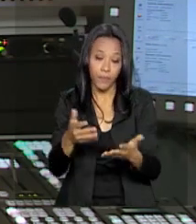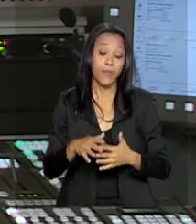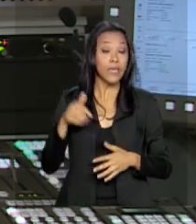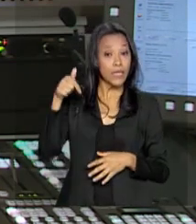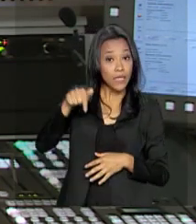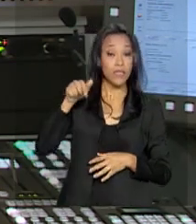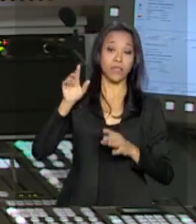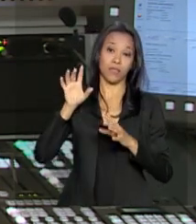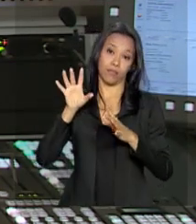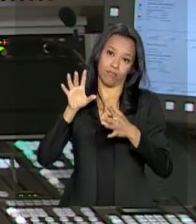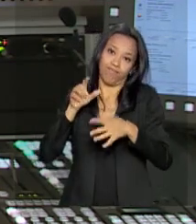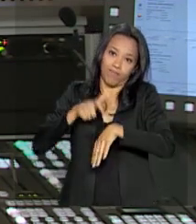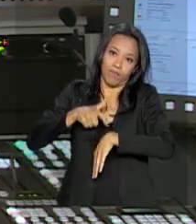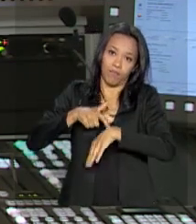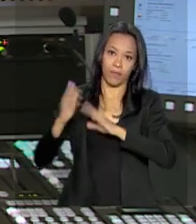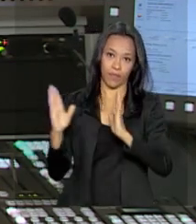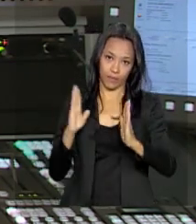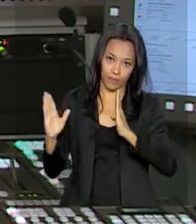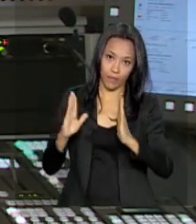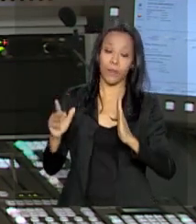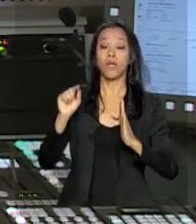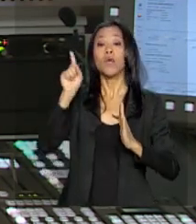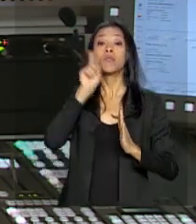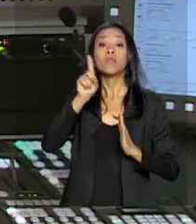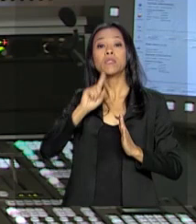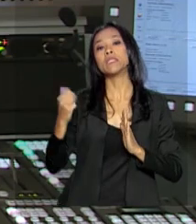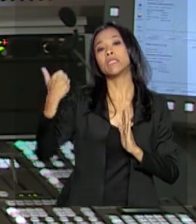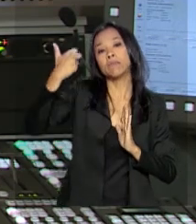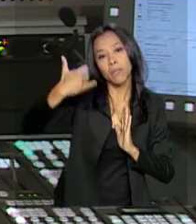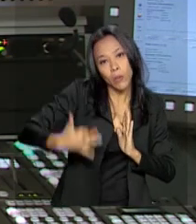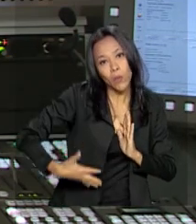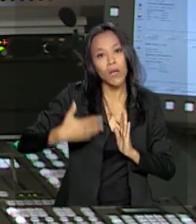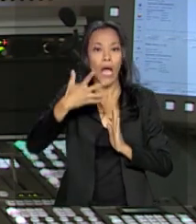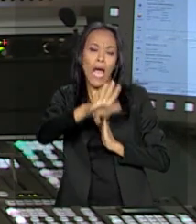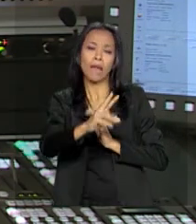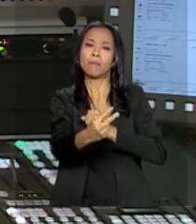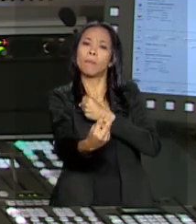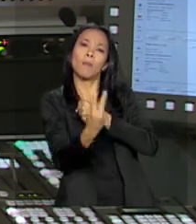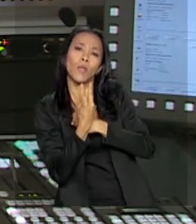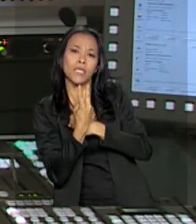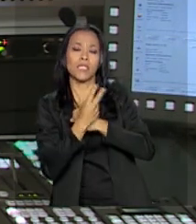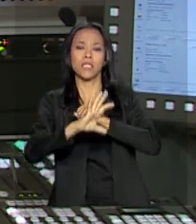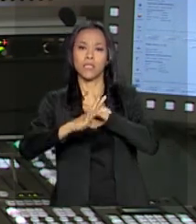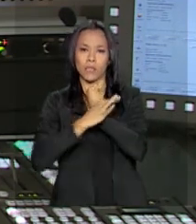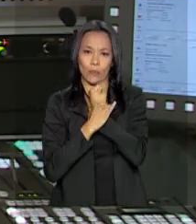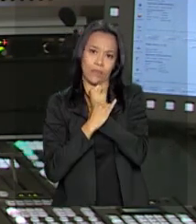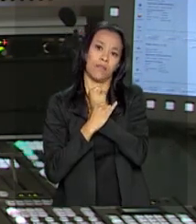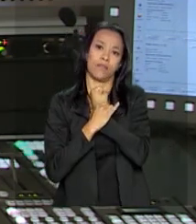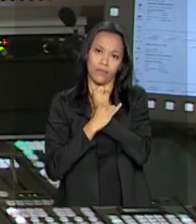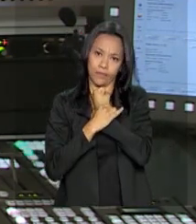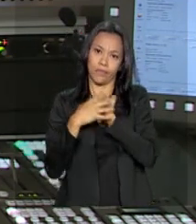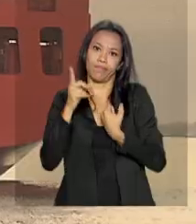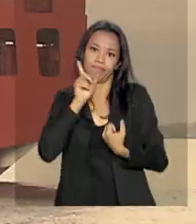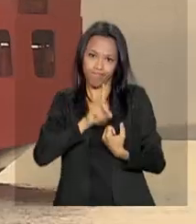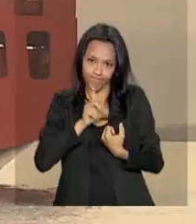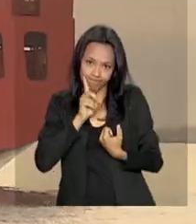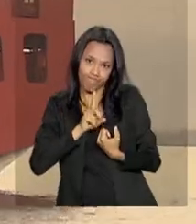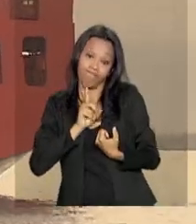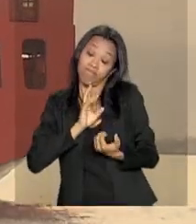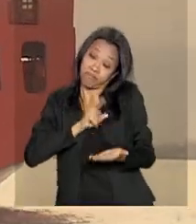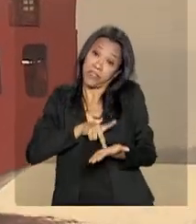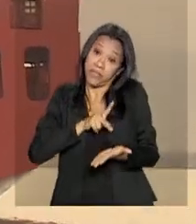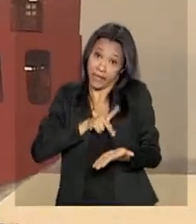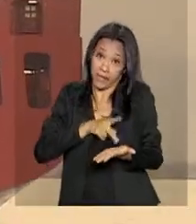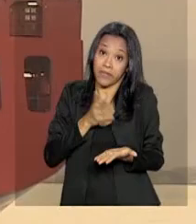ocasião, Donald Trump alegou que estava protegendo a segurança nacional dos Estados Unidos. Na